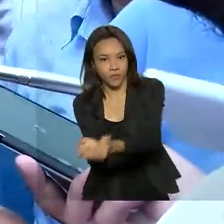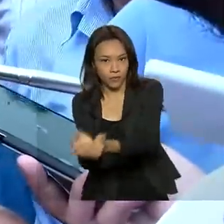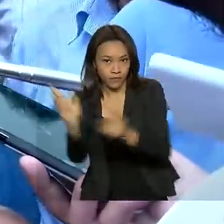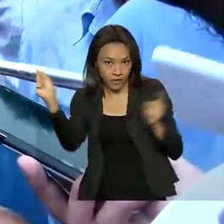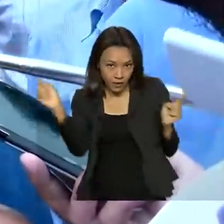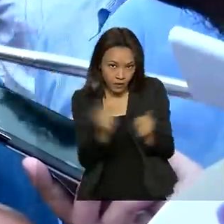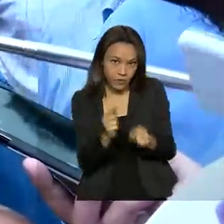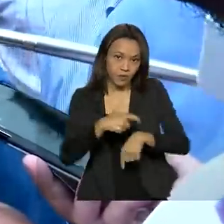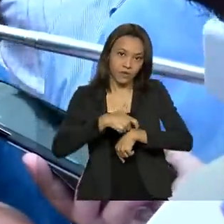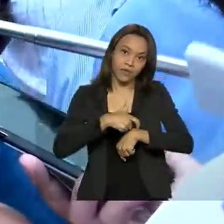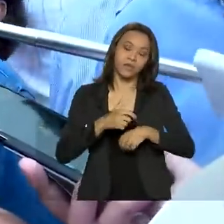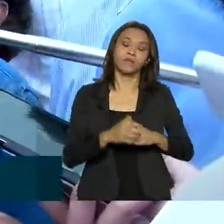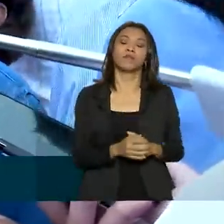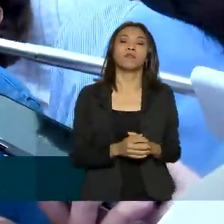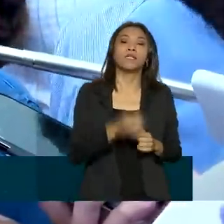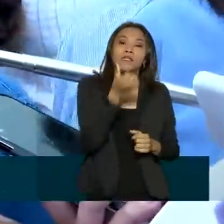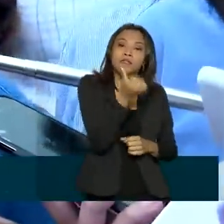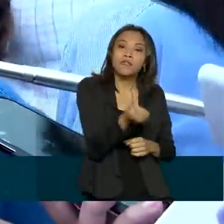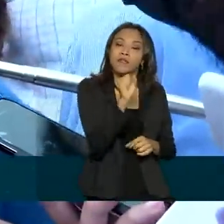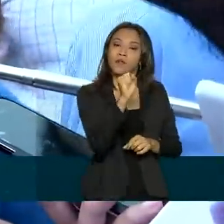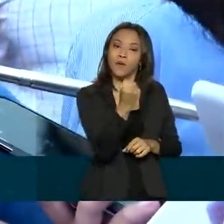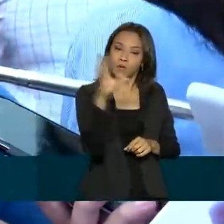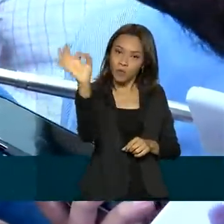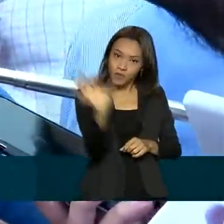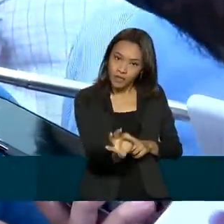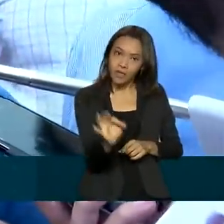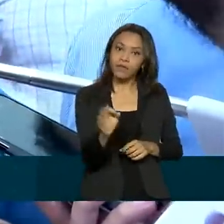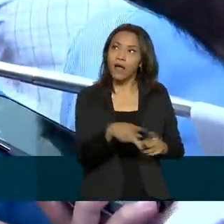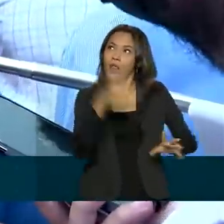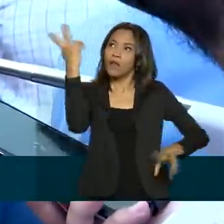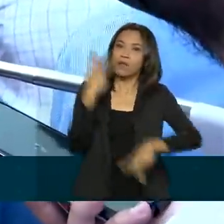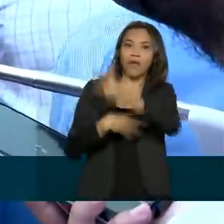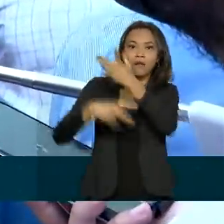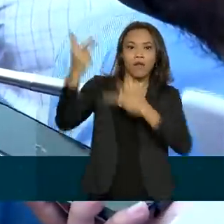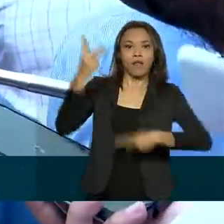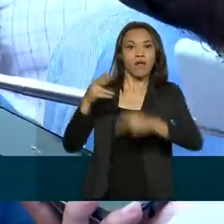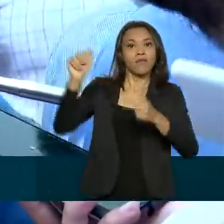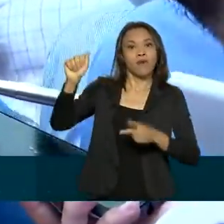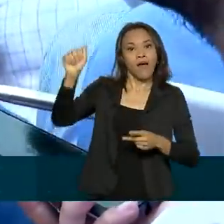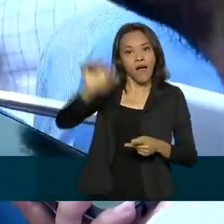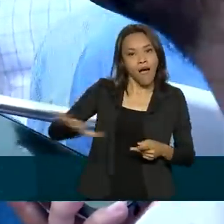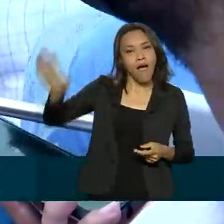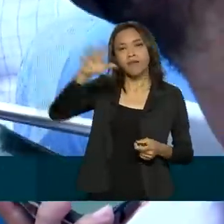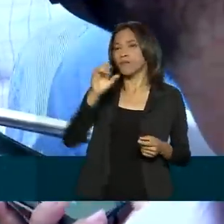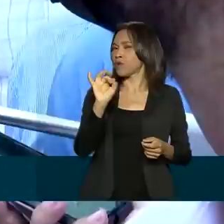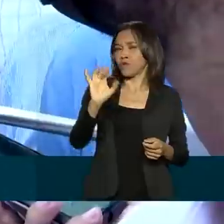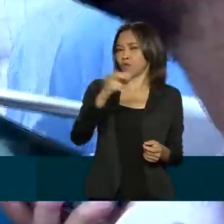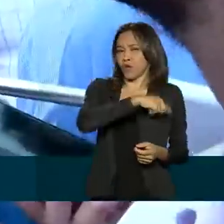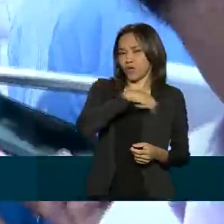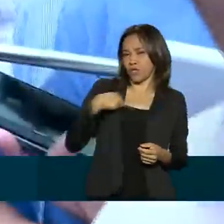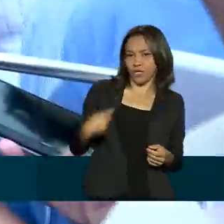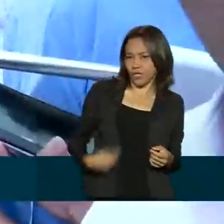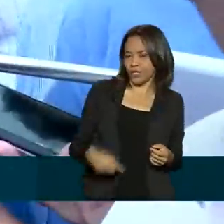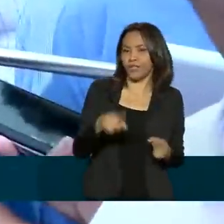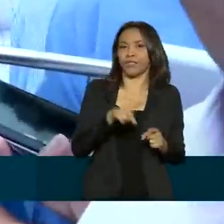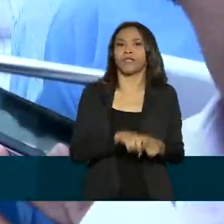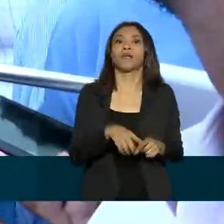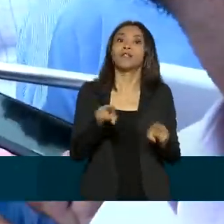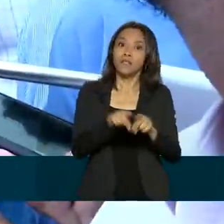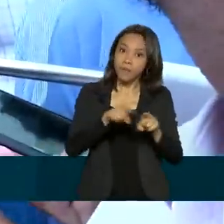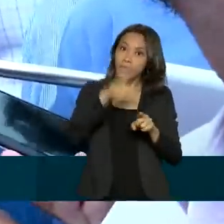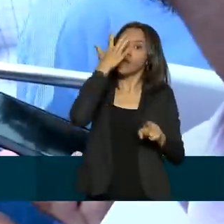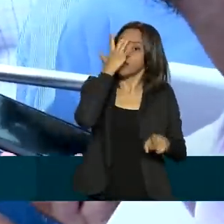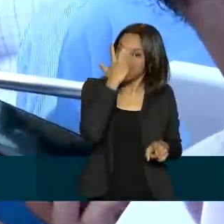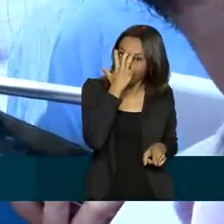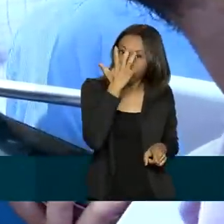uma ideia, 68% são para os asiáticos, não é só China, estão Indonésia, Singapura, Japão, Índia.